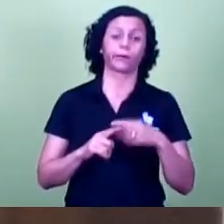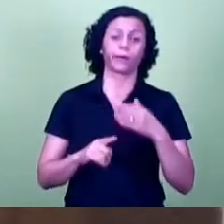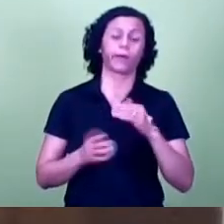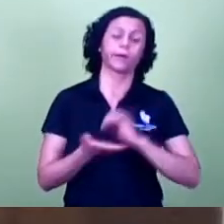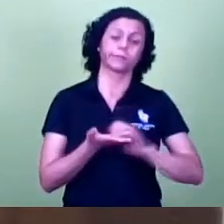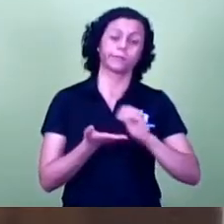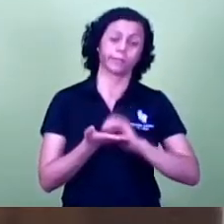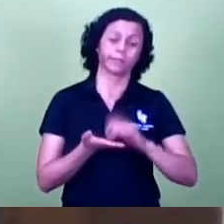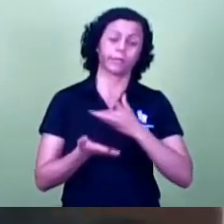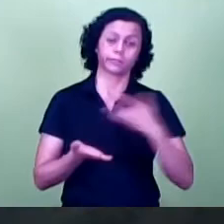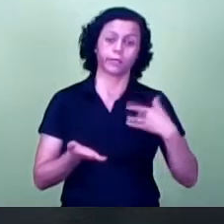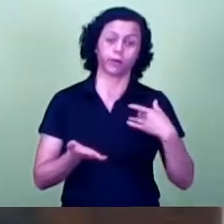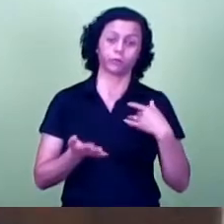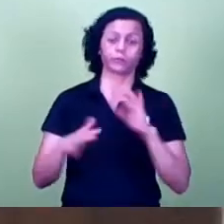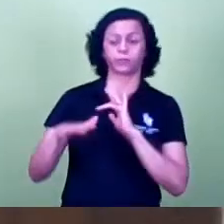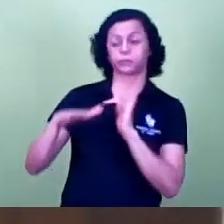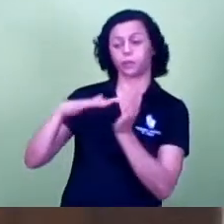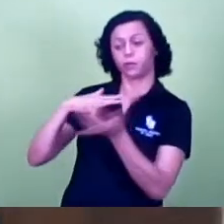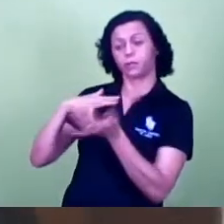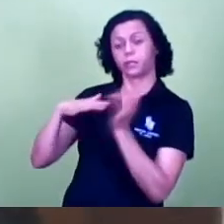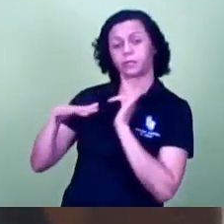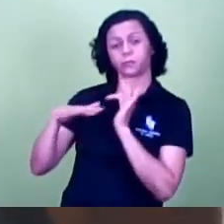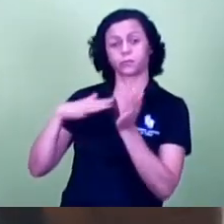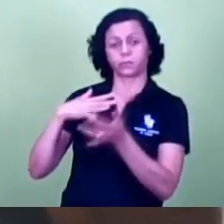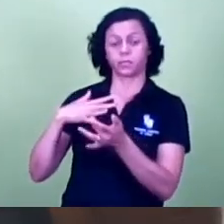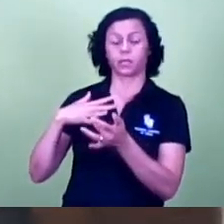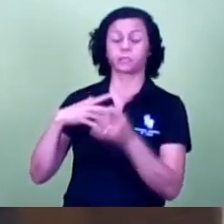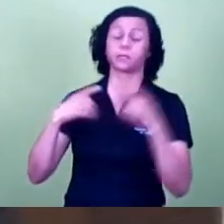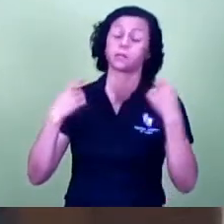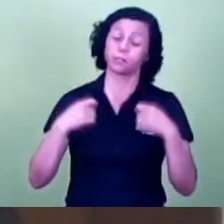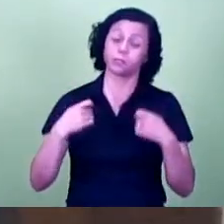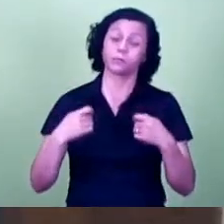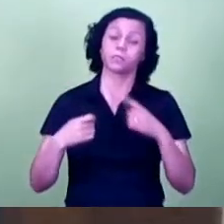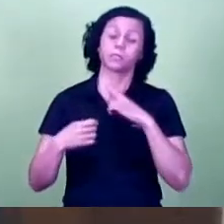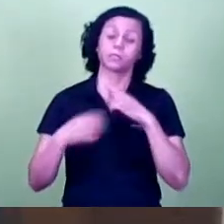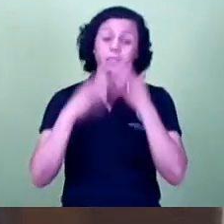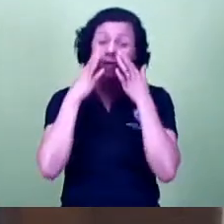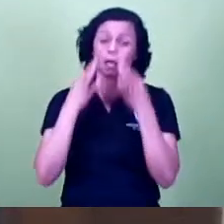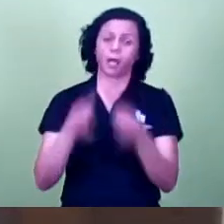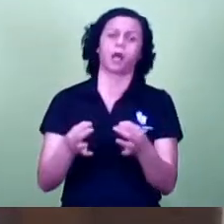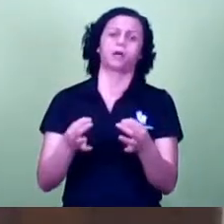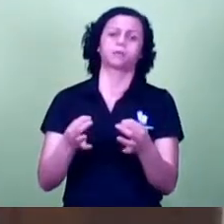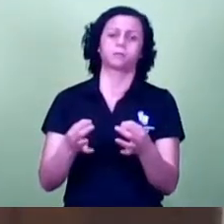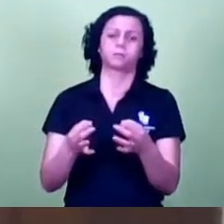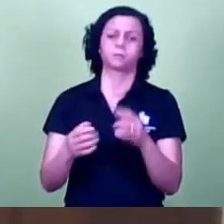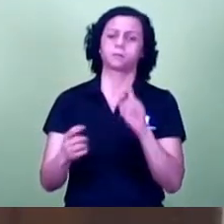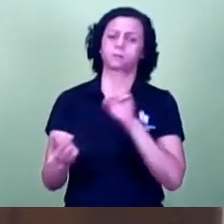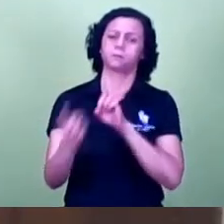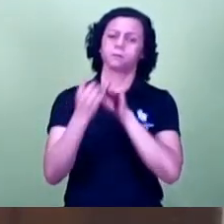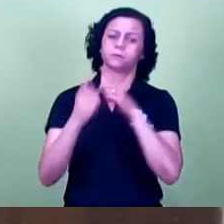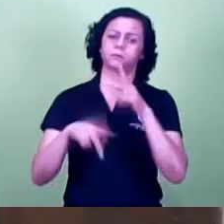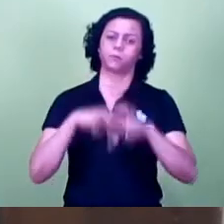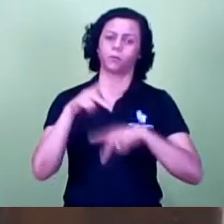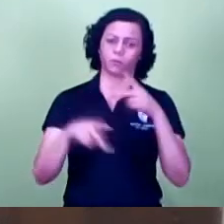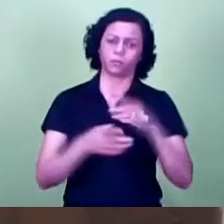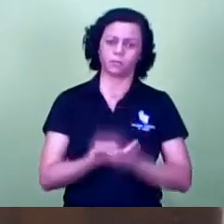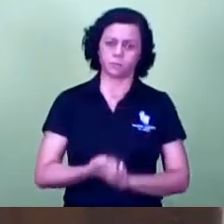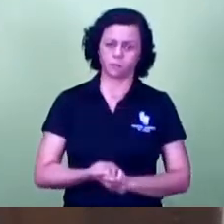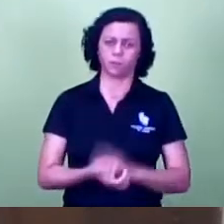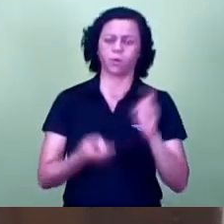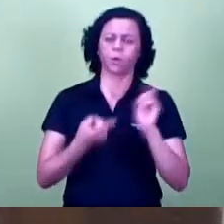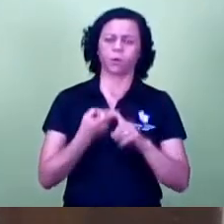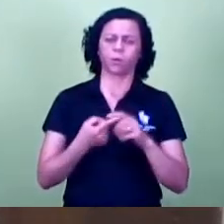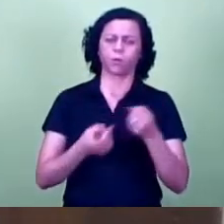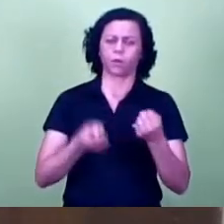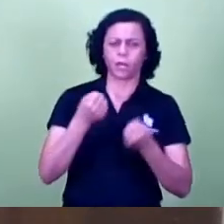ambulâncias que precisam o HPS que precisa do cuidado as UPAs que precisavam dar uma atenção a respeito dessa licitação que é uma coisa que pode